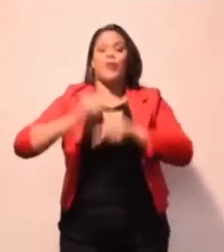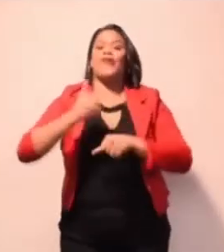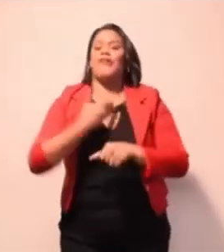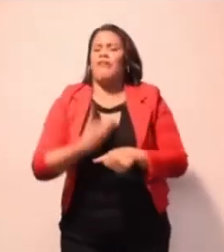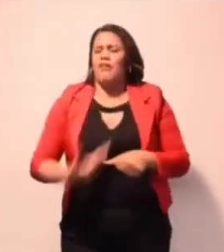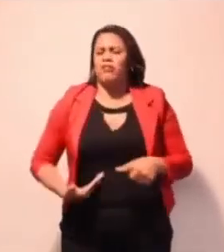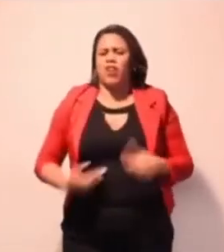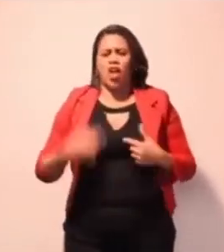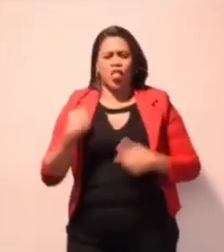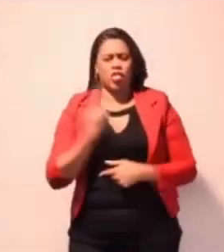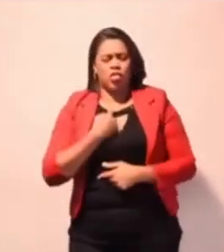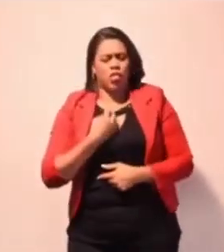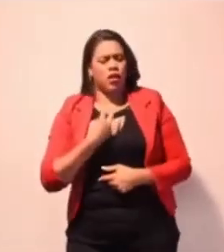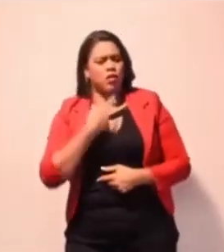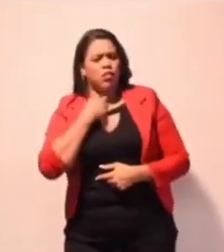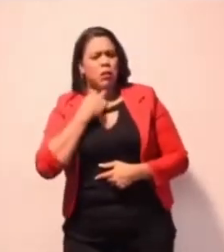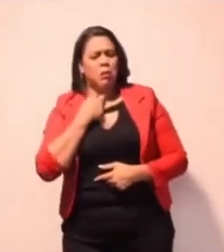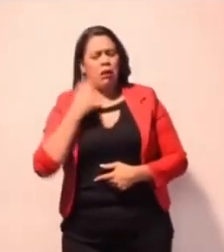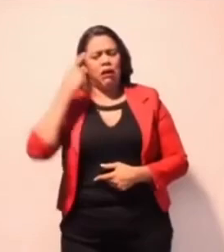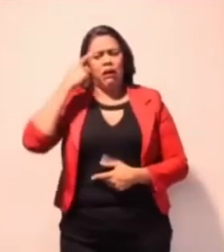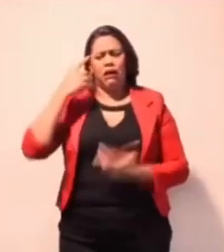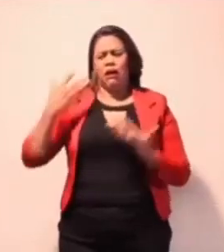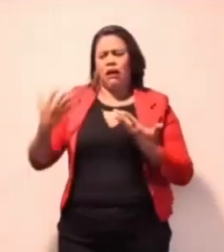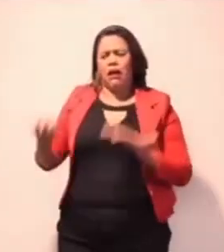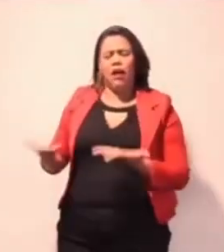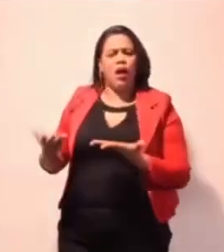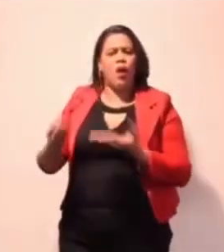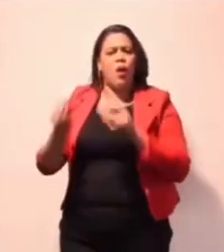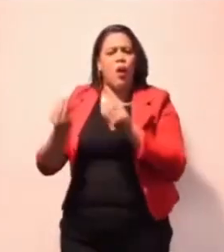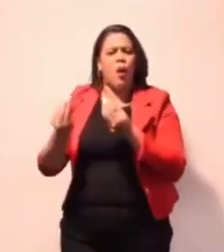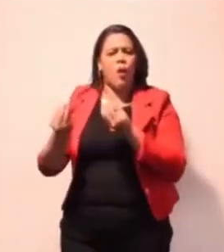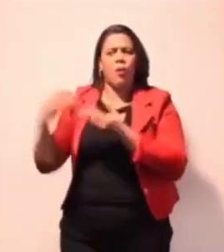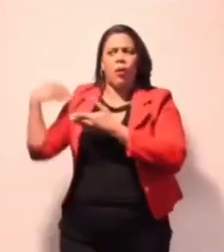Nós não podemos continuar, dar continuidade. Esse tipo de governo que aí está.